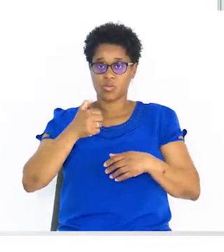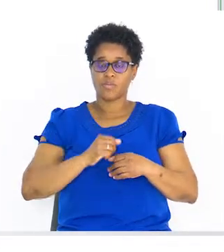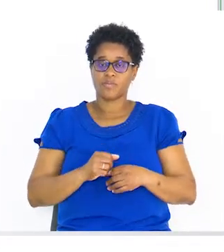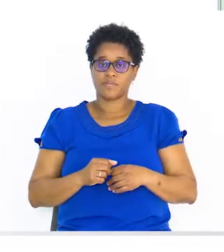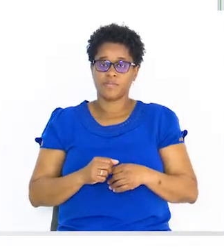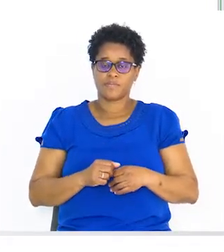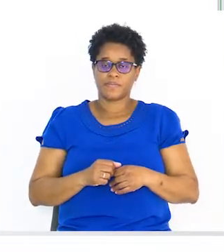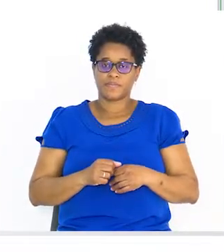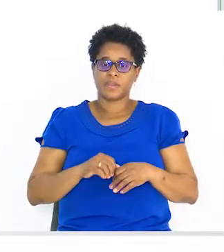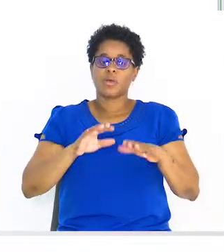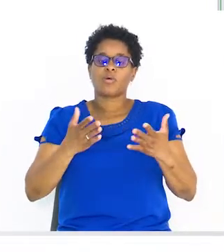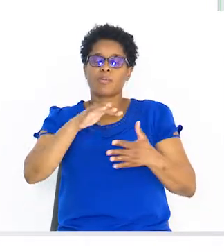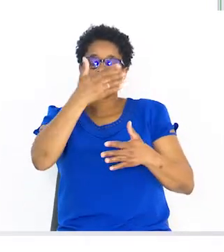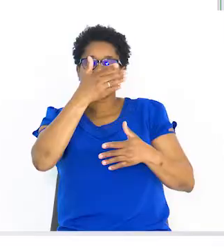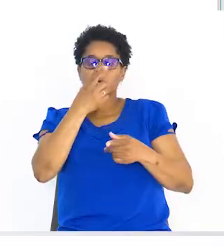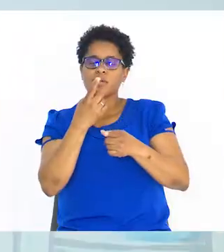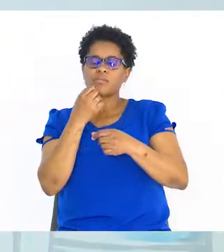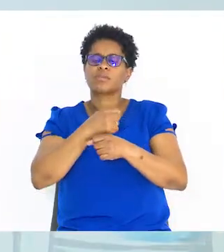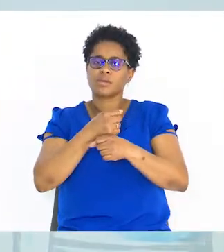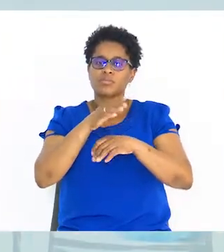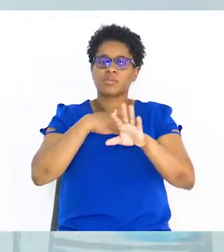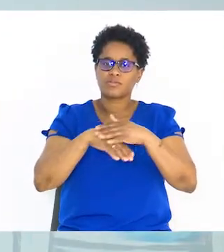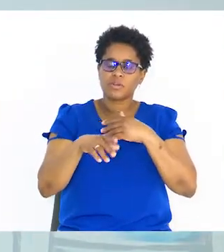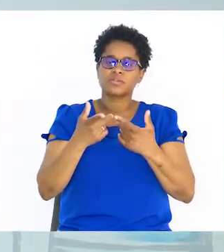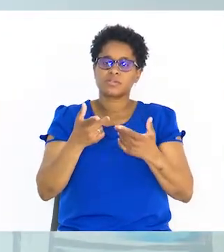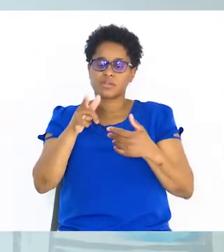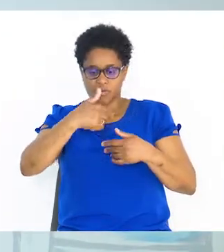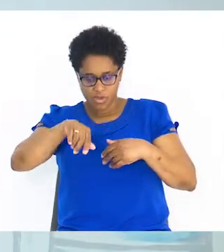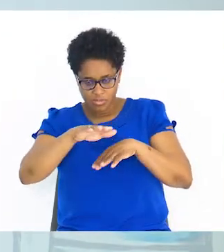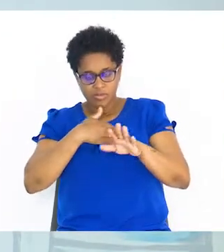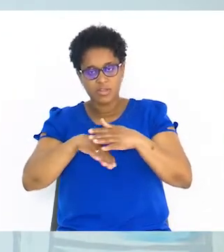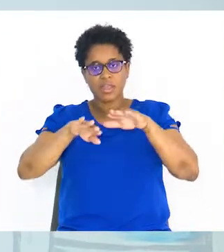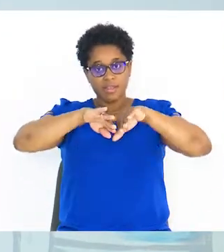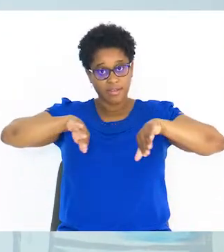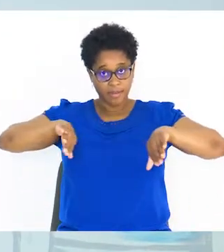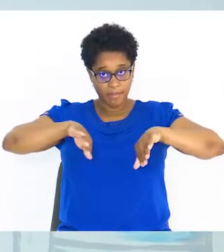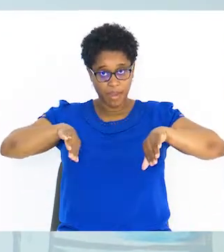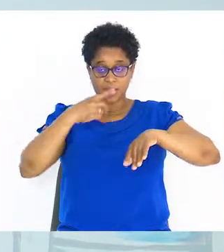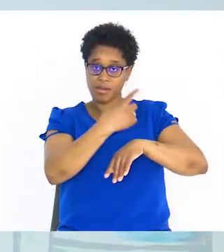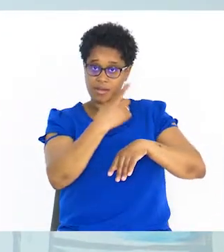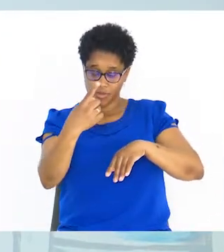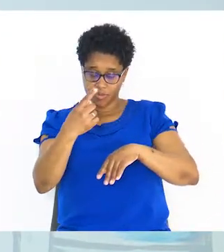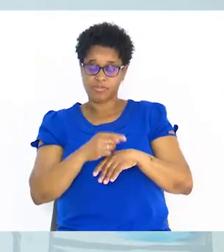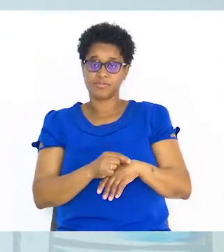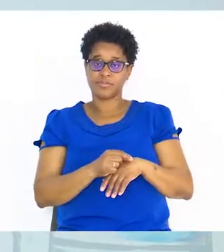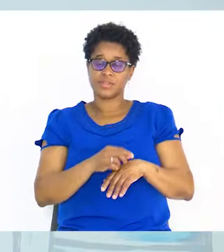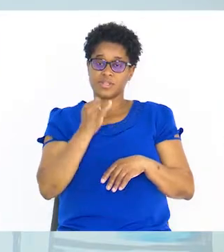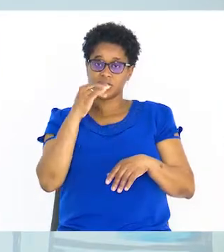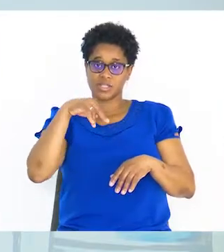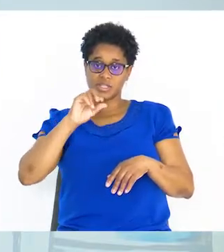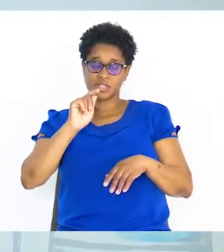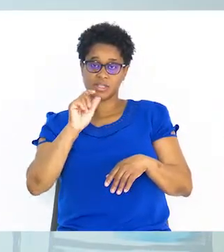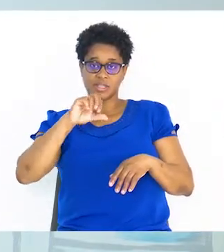Qual é primeiro passo? Vamos resolver separadamente cada uma das